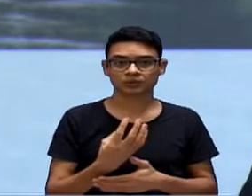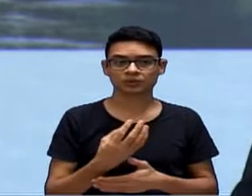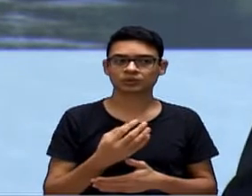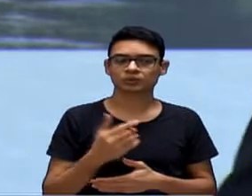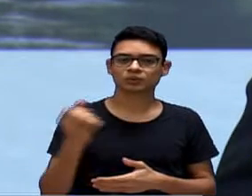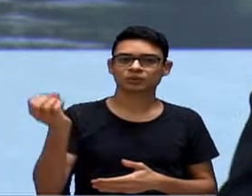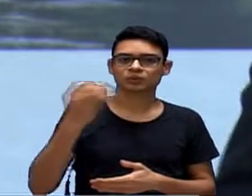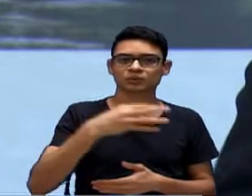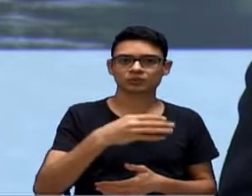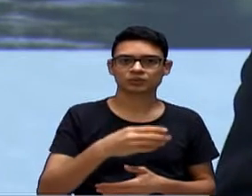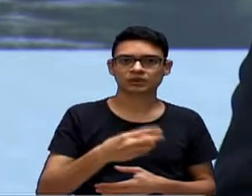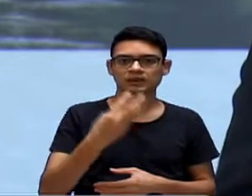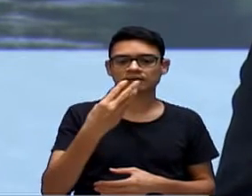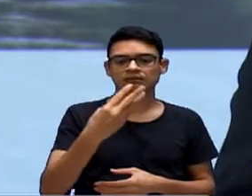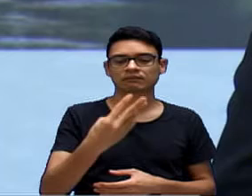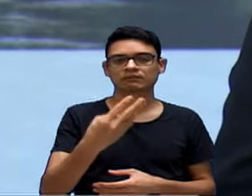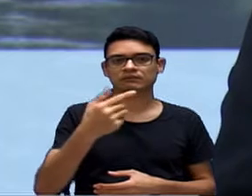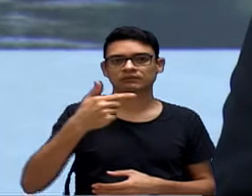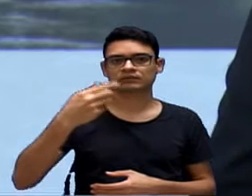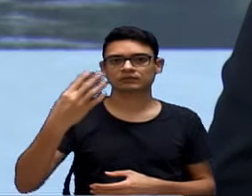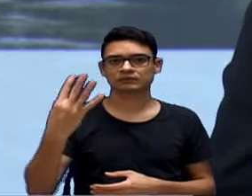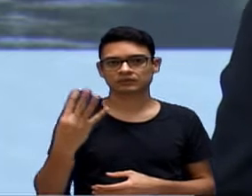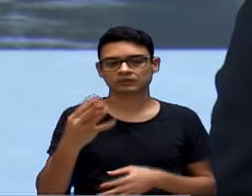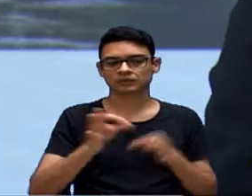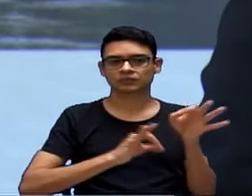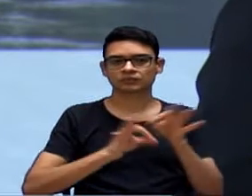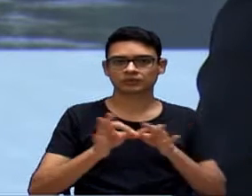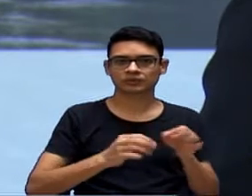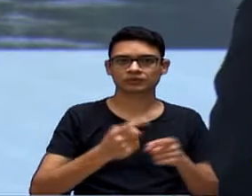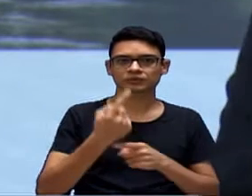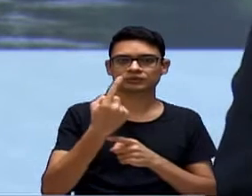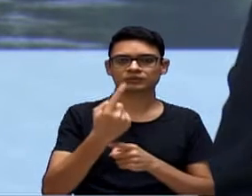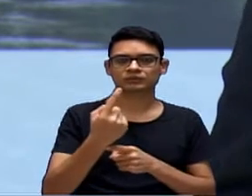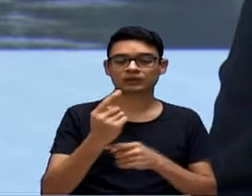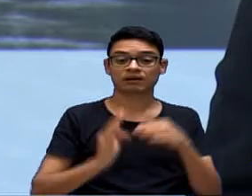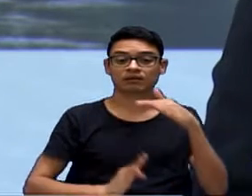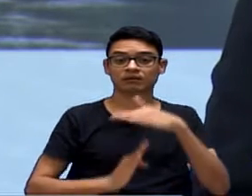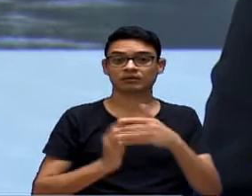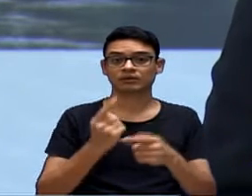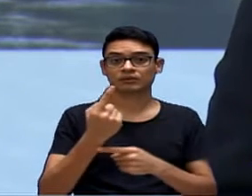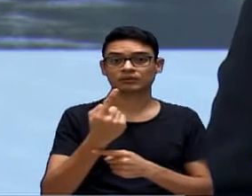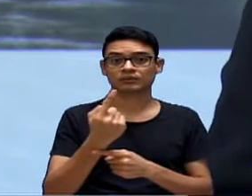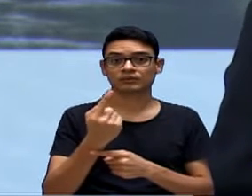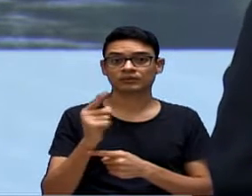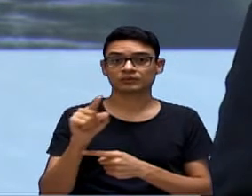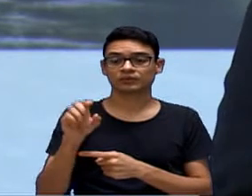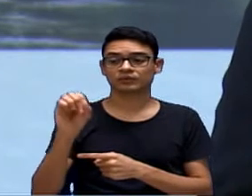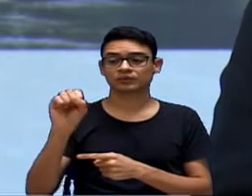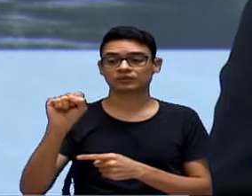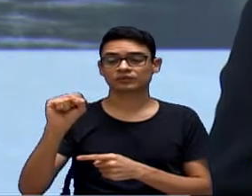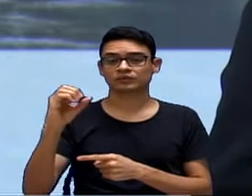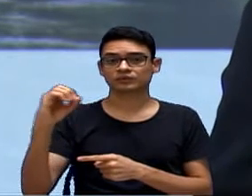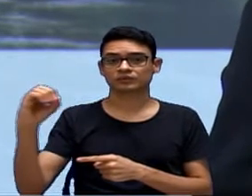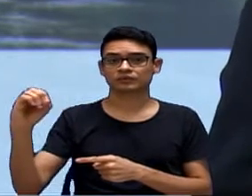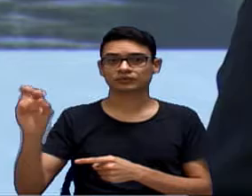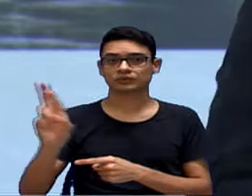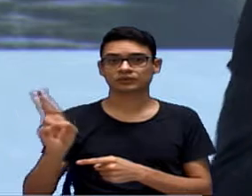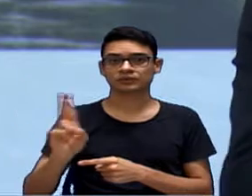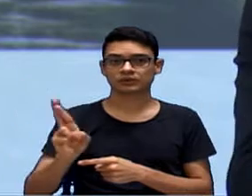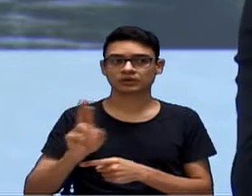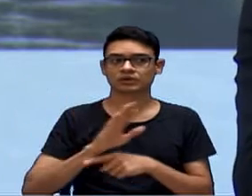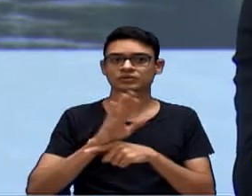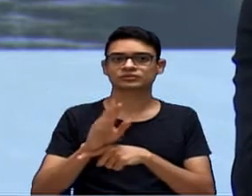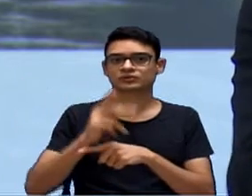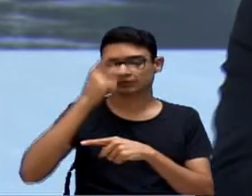serão contemplados. São 324 novos projetos com valor de até R 1.800 para o auxílio emergencial para os trabalhadores da cultura